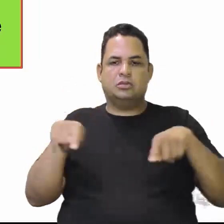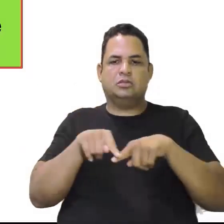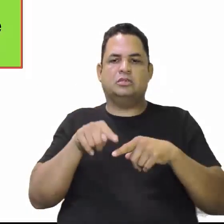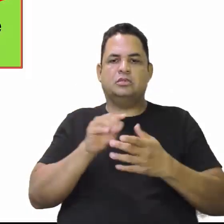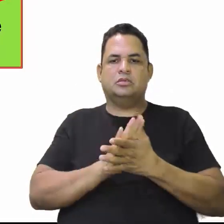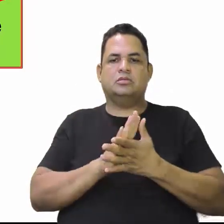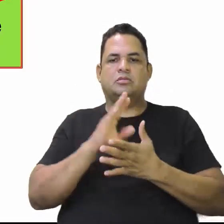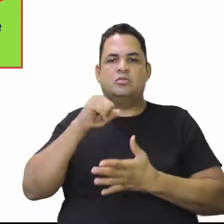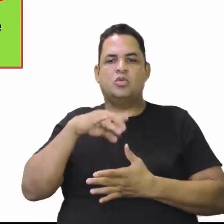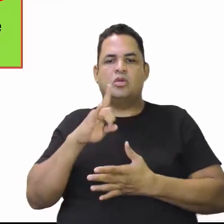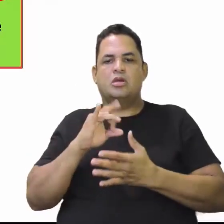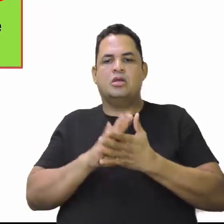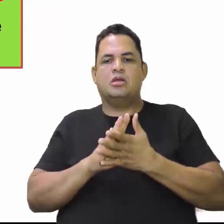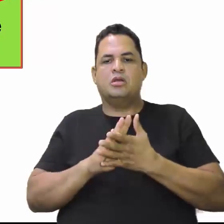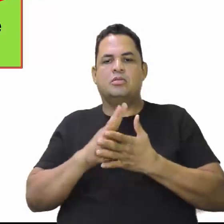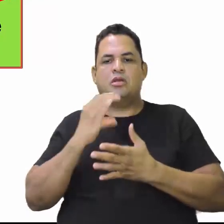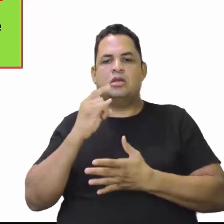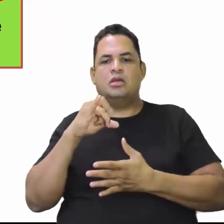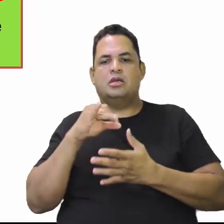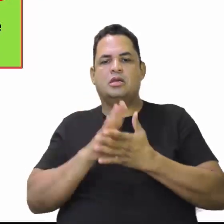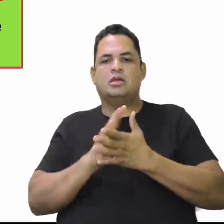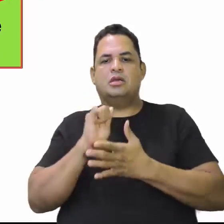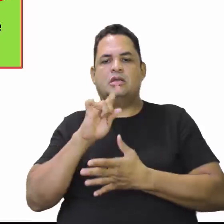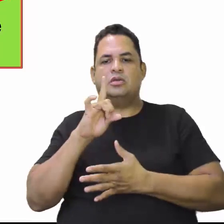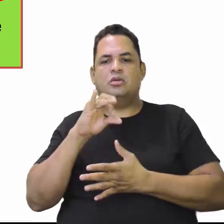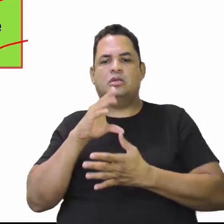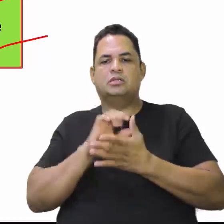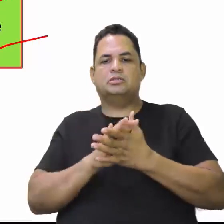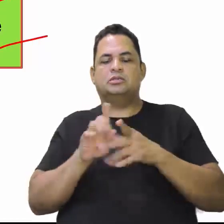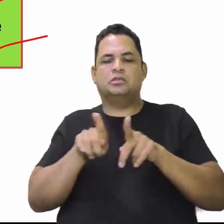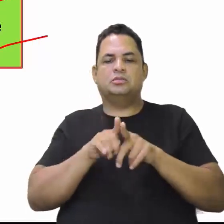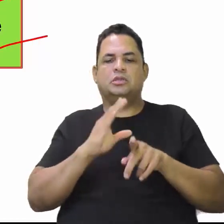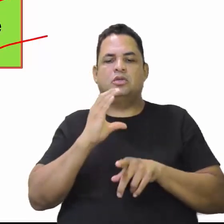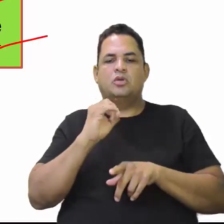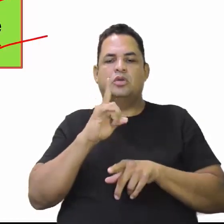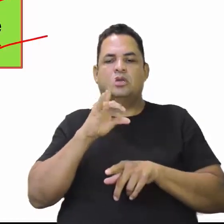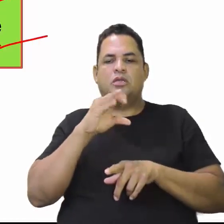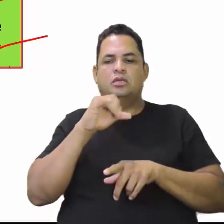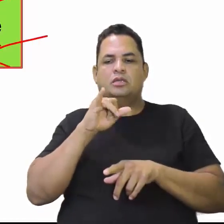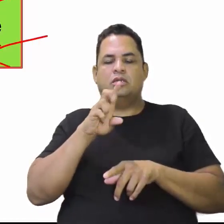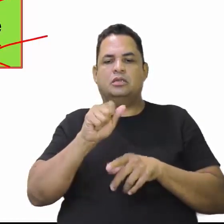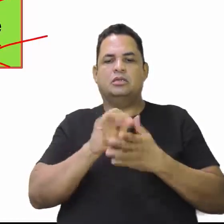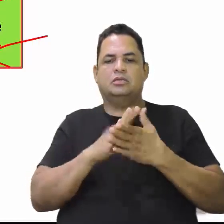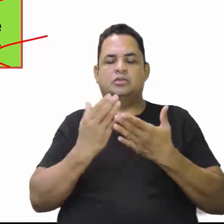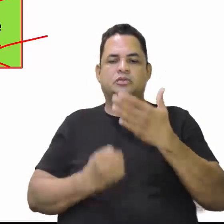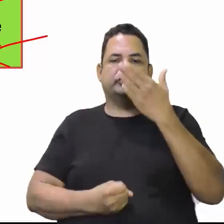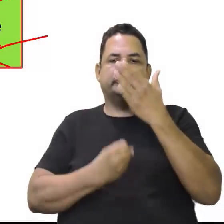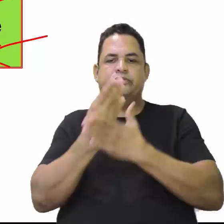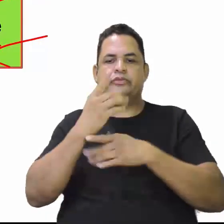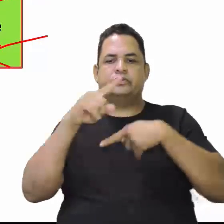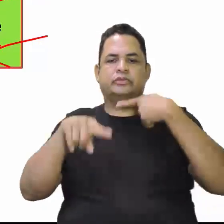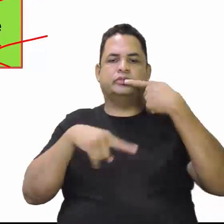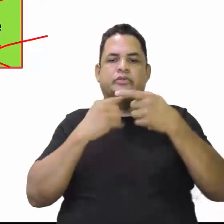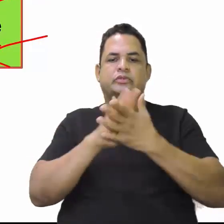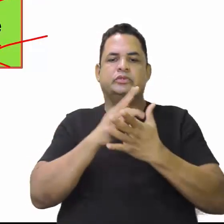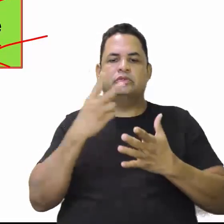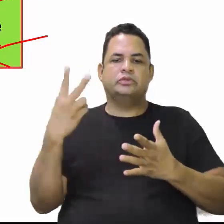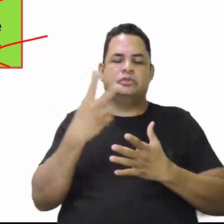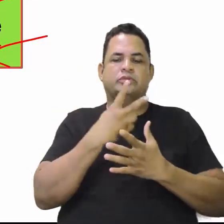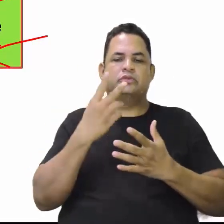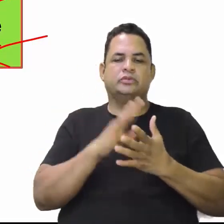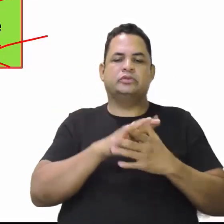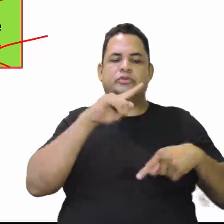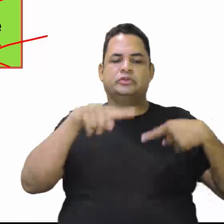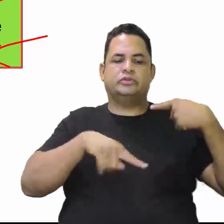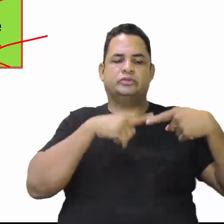favela, o Caiari, a Arigolândia e a Olaria. A Arigolândia e a Olaria vão surgir já depois do segundo ciclo da